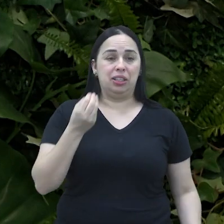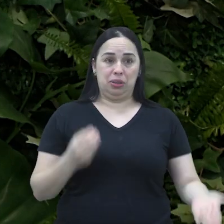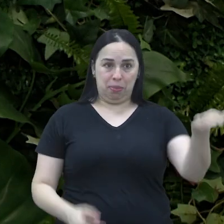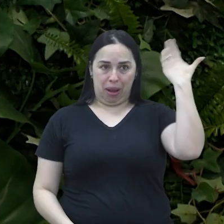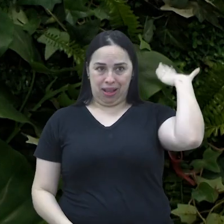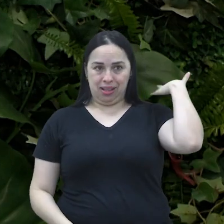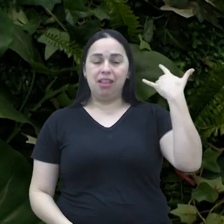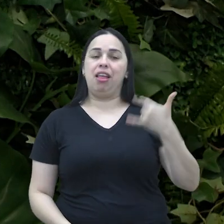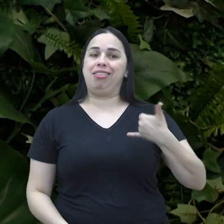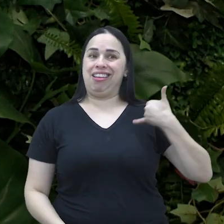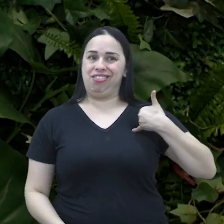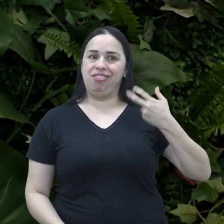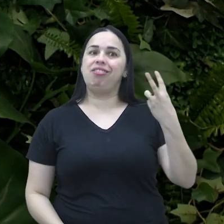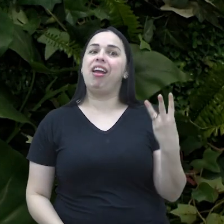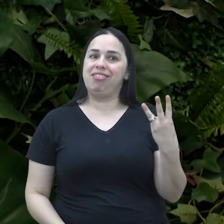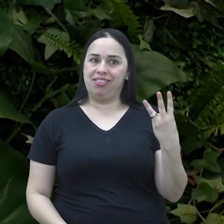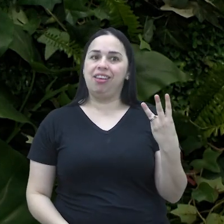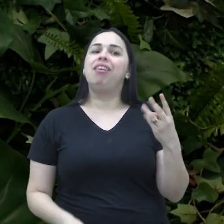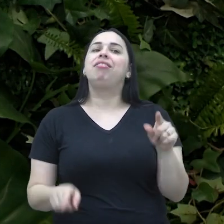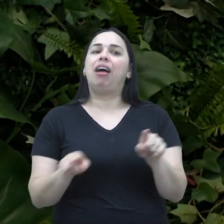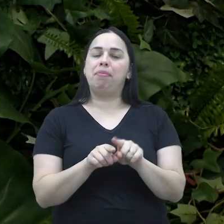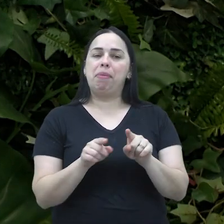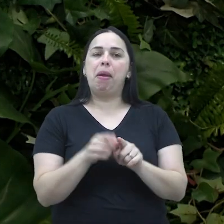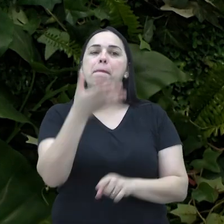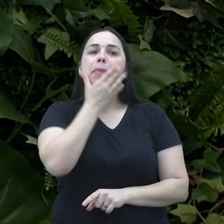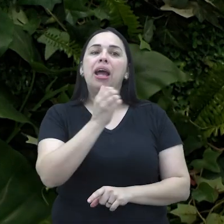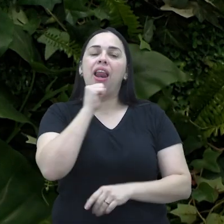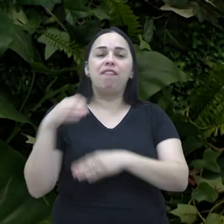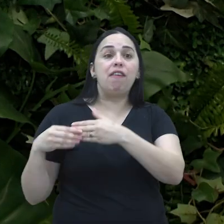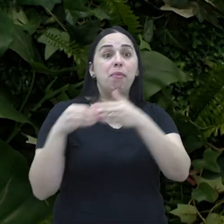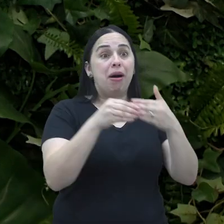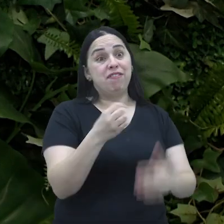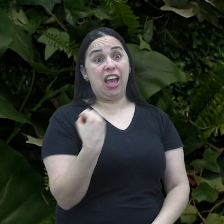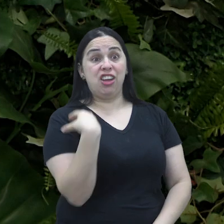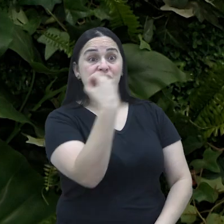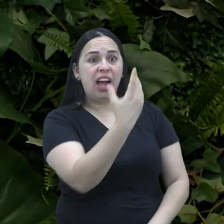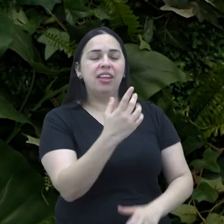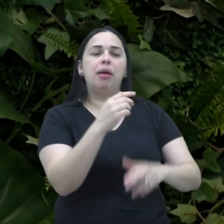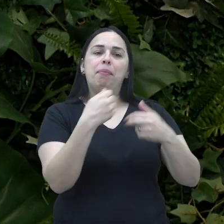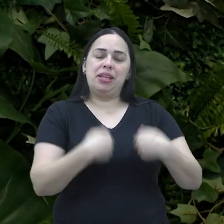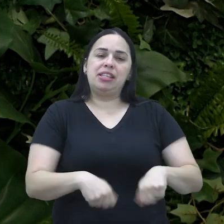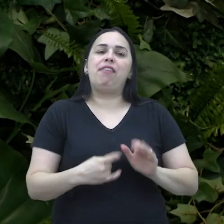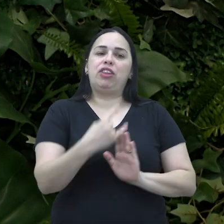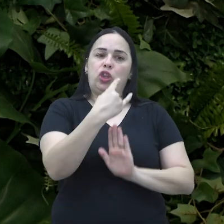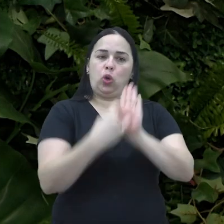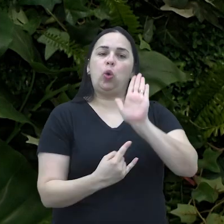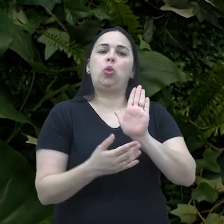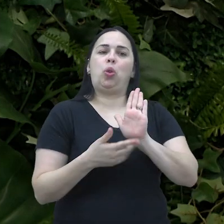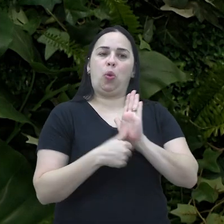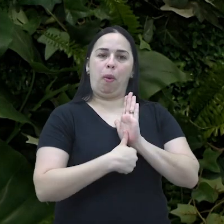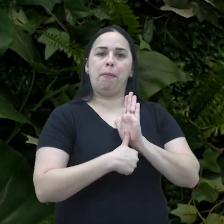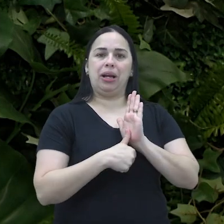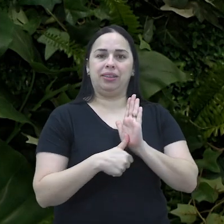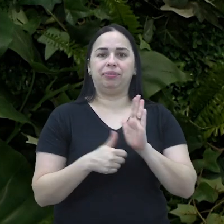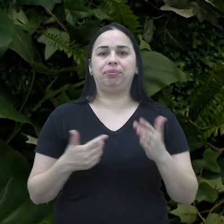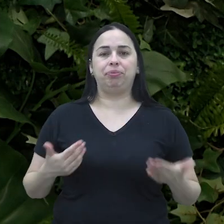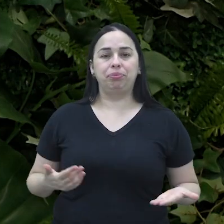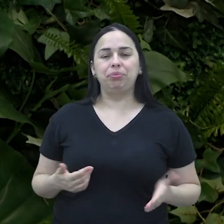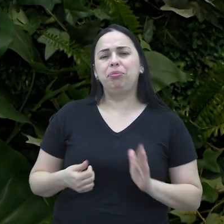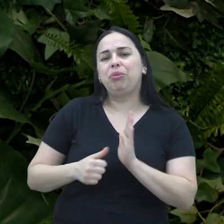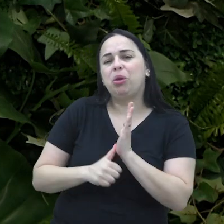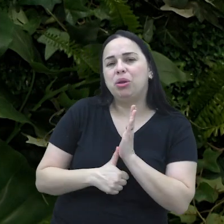de ter, que quando eu tinha três anos, eu também tirei, por causa de viagem, meu pai levava a gente para viajar muito, então a gente já tinha